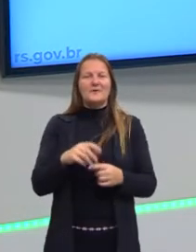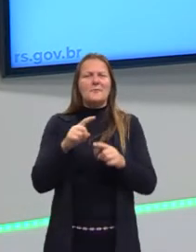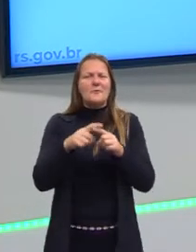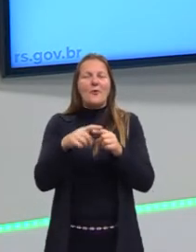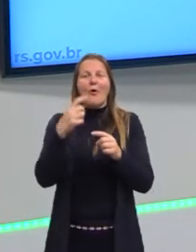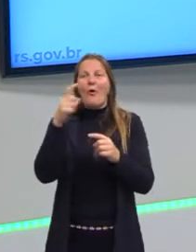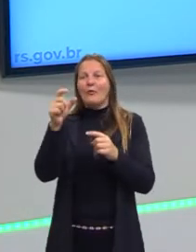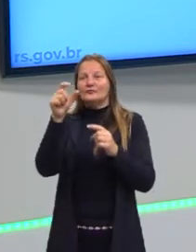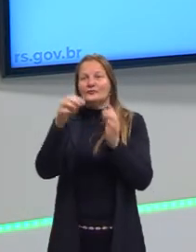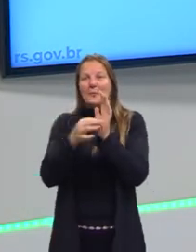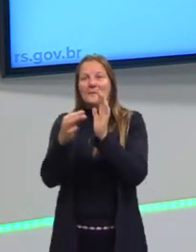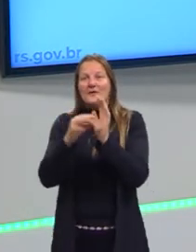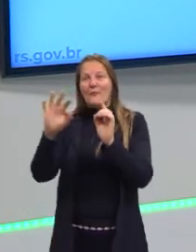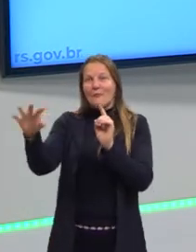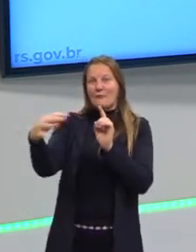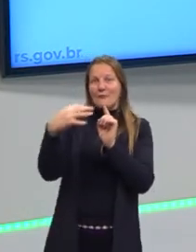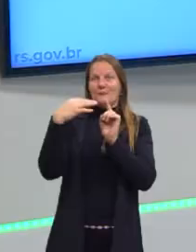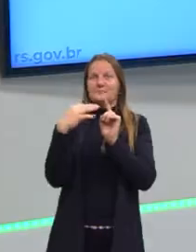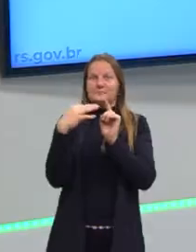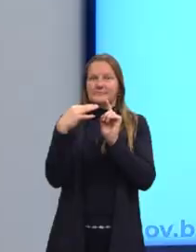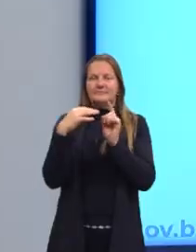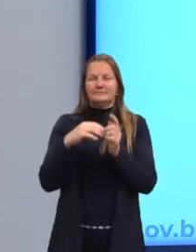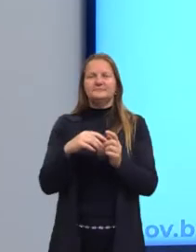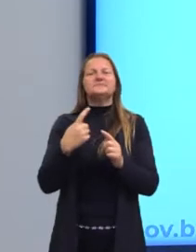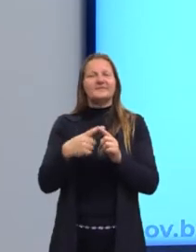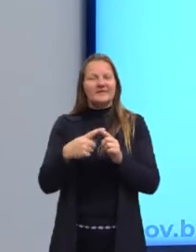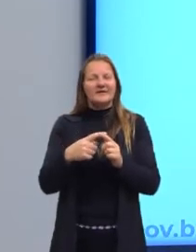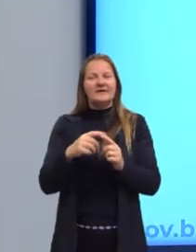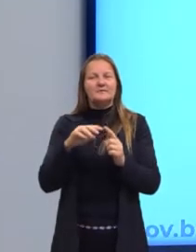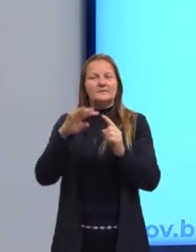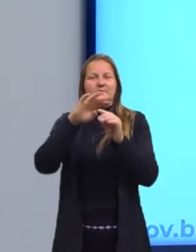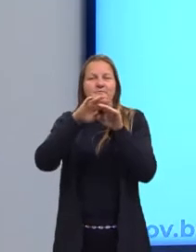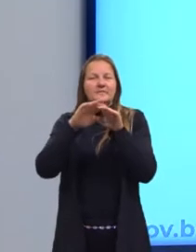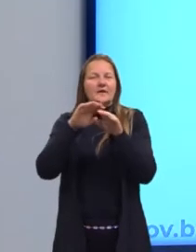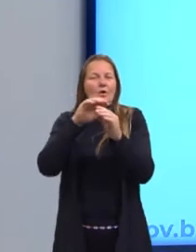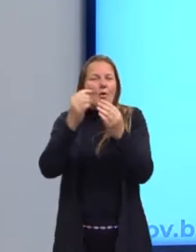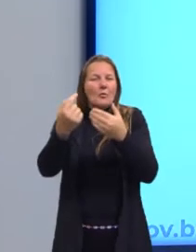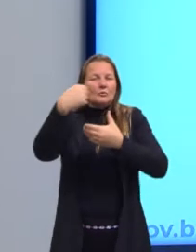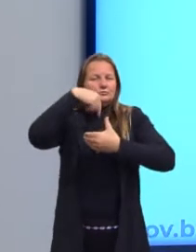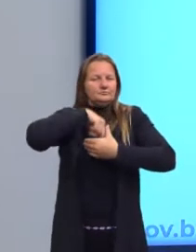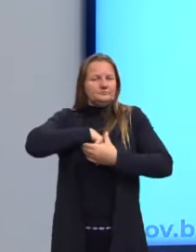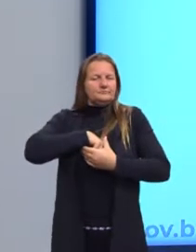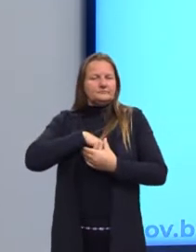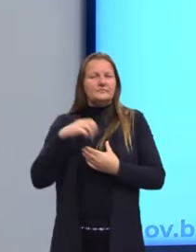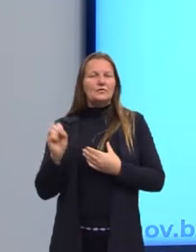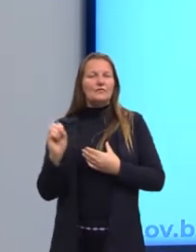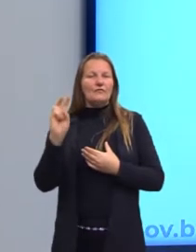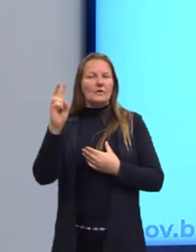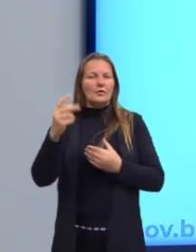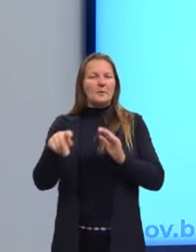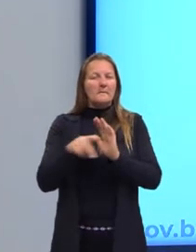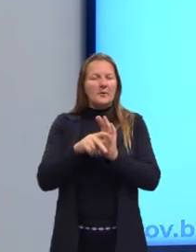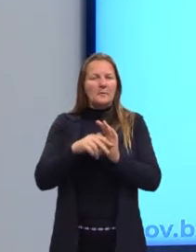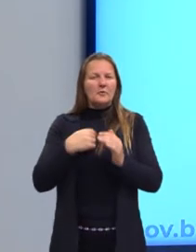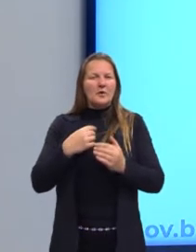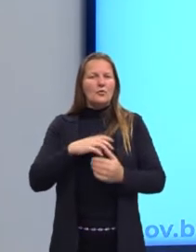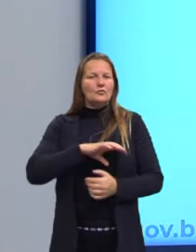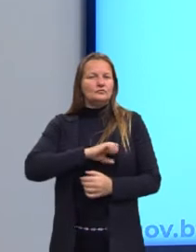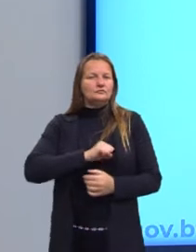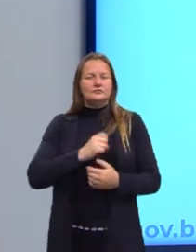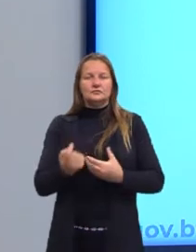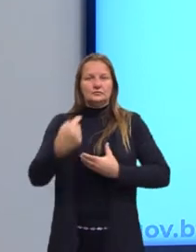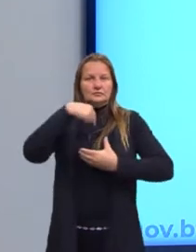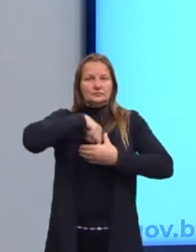os outros atribuem ao fetichismo e também da minha subjetividade. Há o valor que eu dou àquele produto. Há o valor que eu